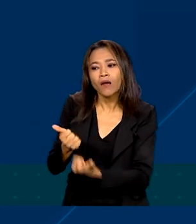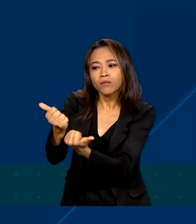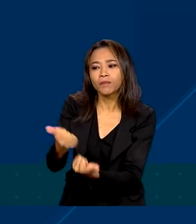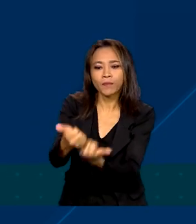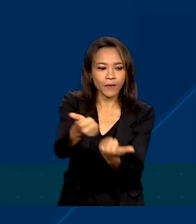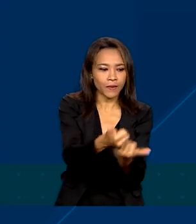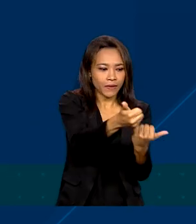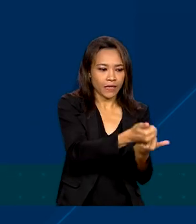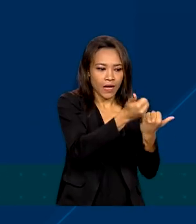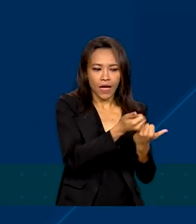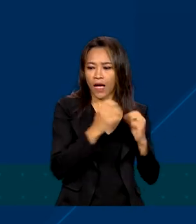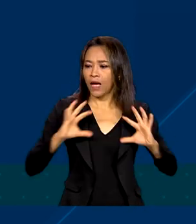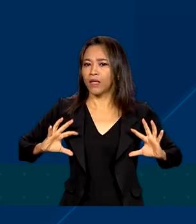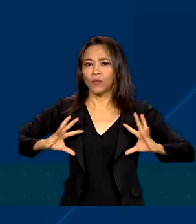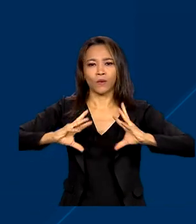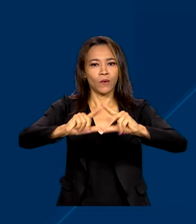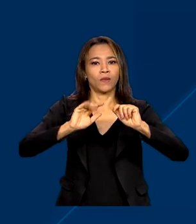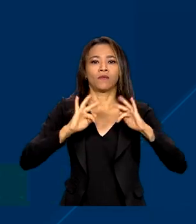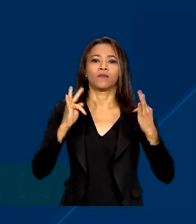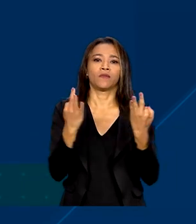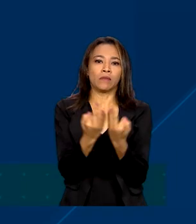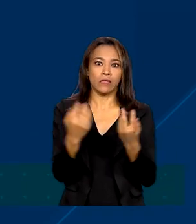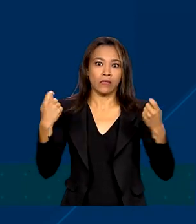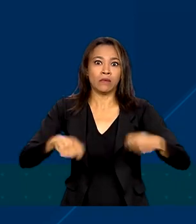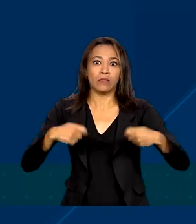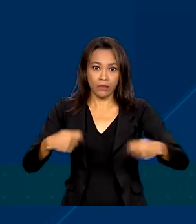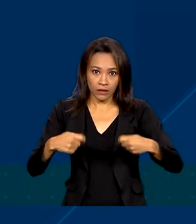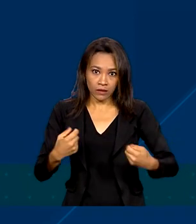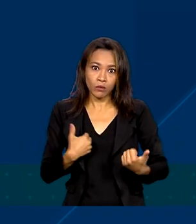a todas as famílias que precisam desse apoio